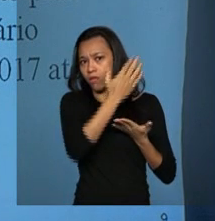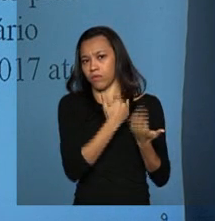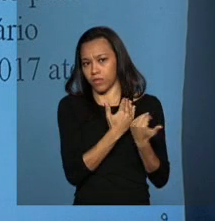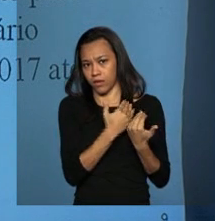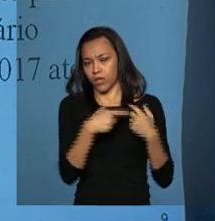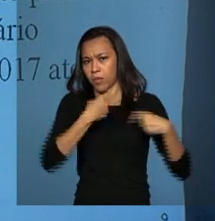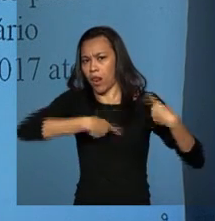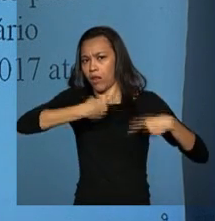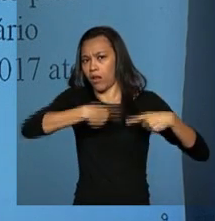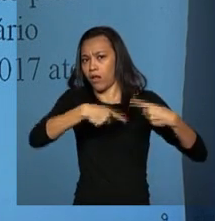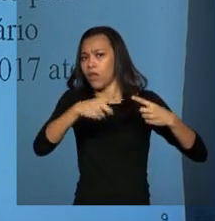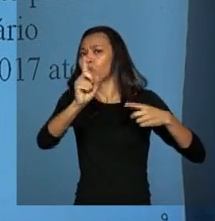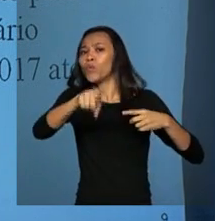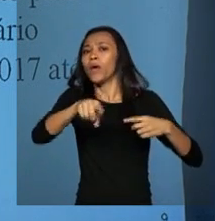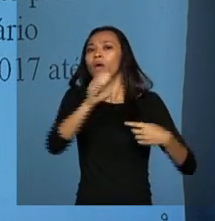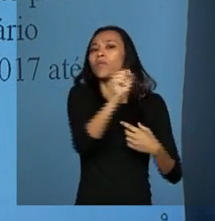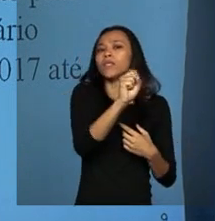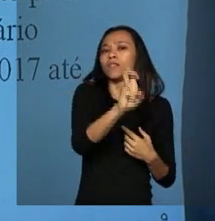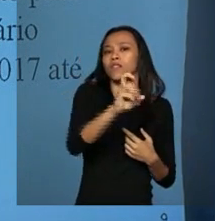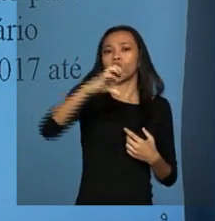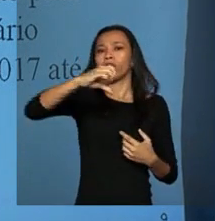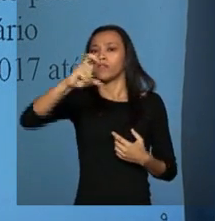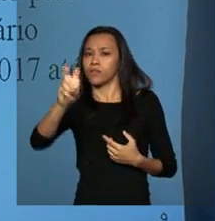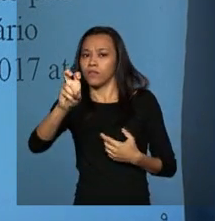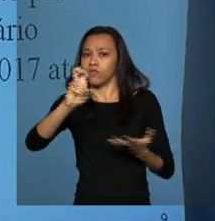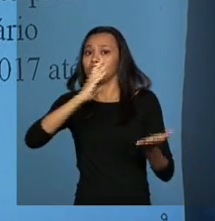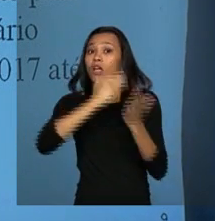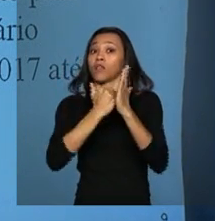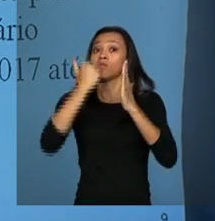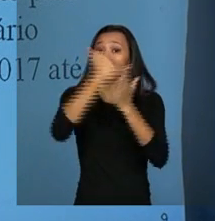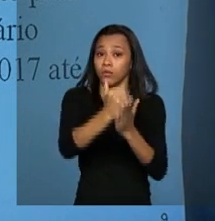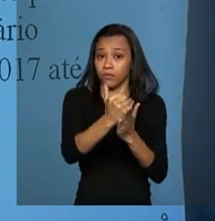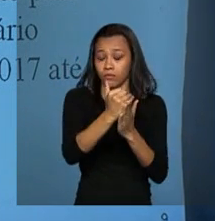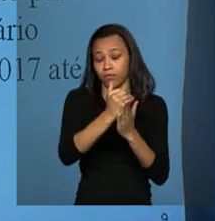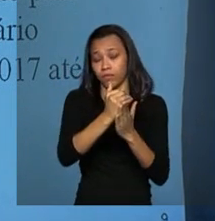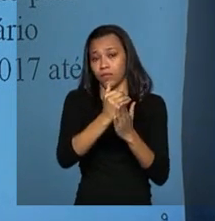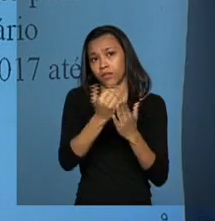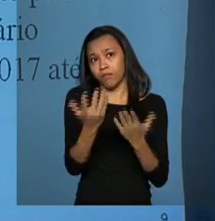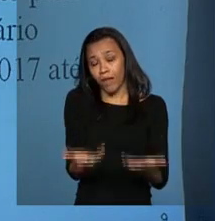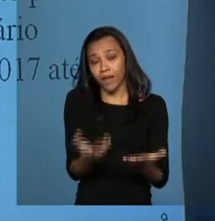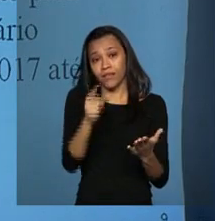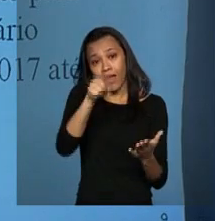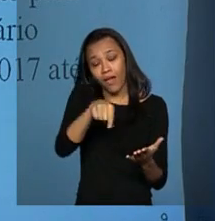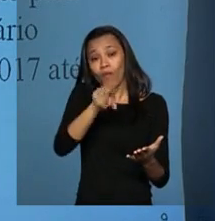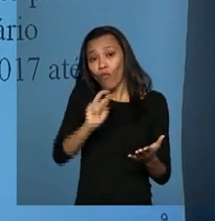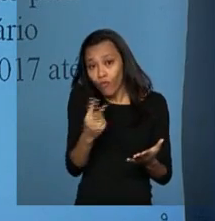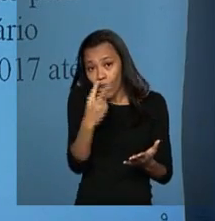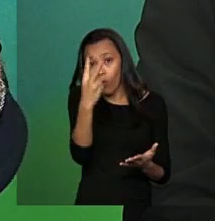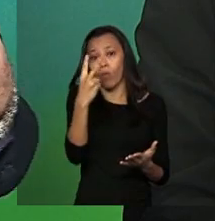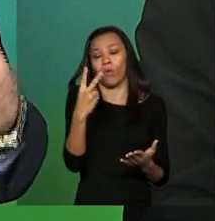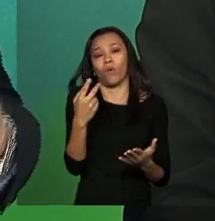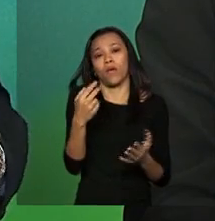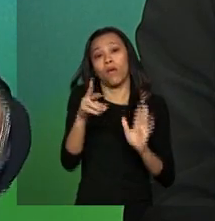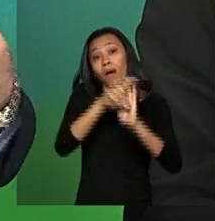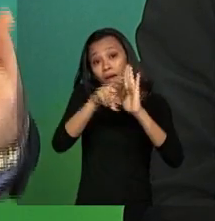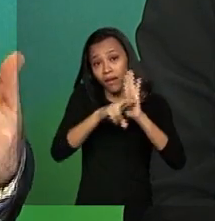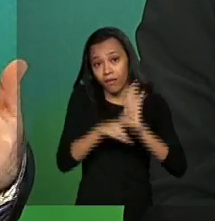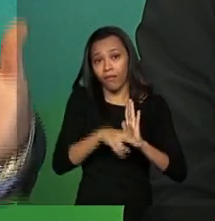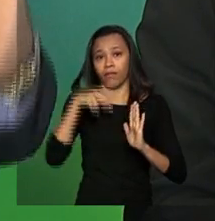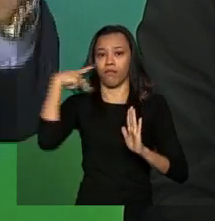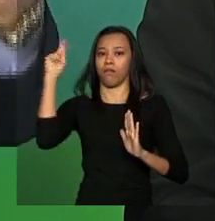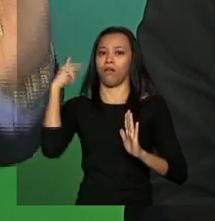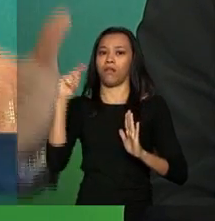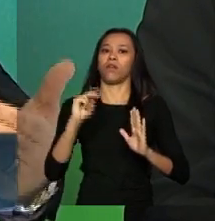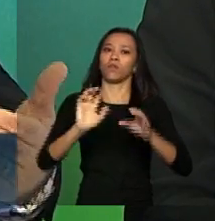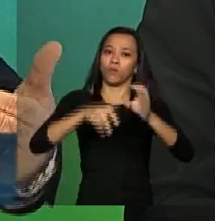ela não seria mais 85-95, ela já teria evoluído. Acontece que isto, como virou um valor para o Congresso Nacional, e nós ouvimos